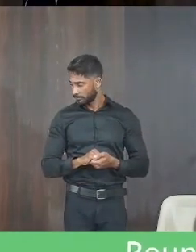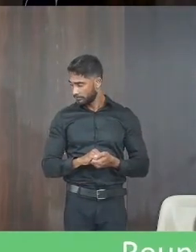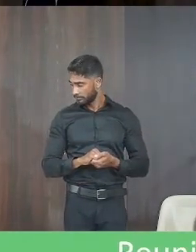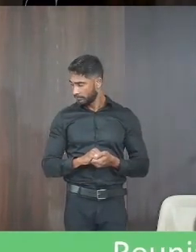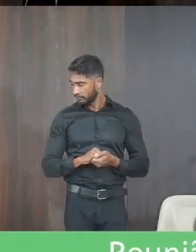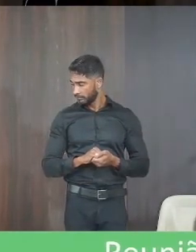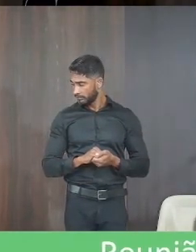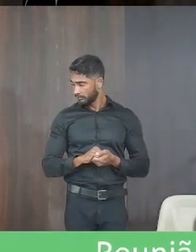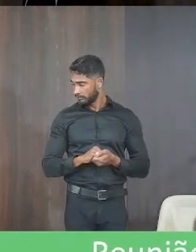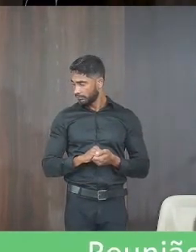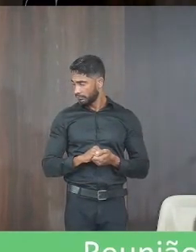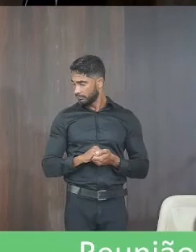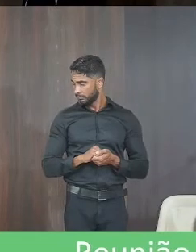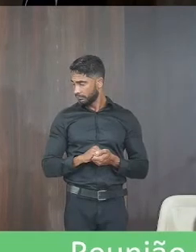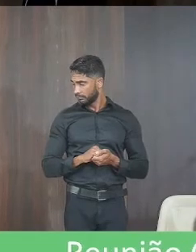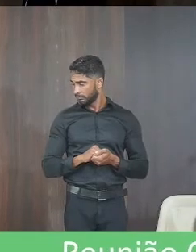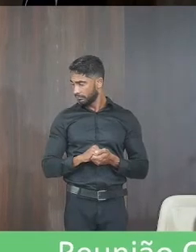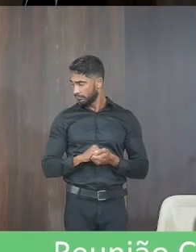proposta